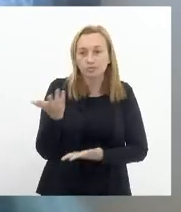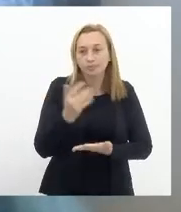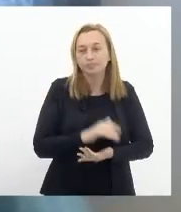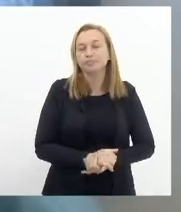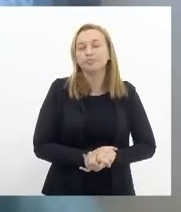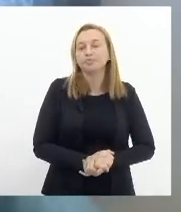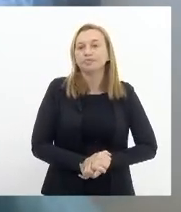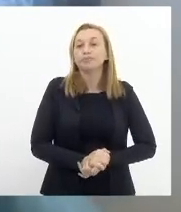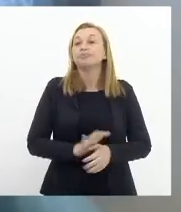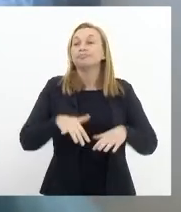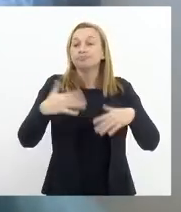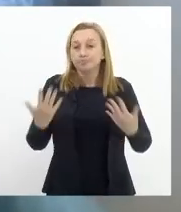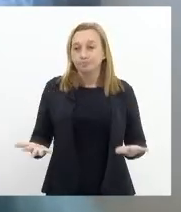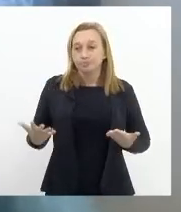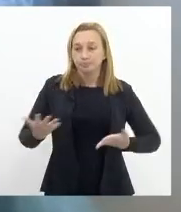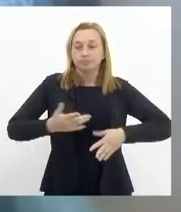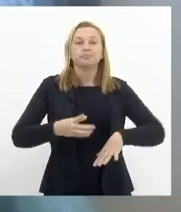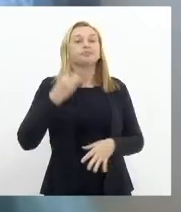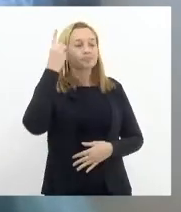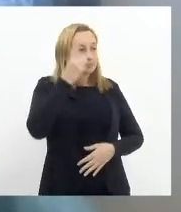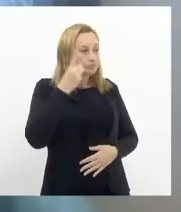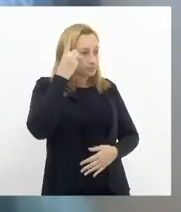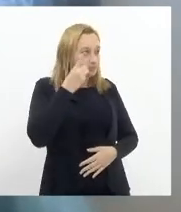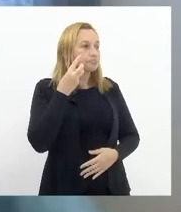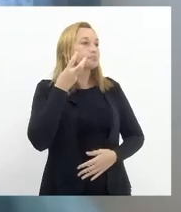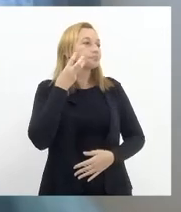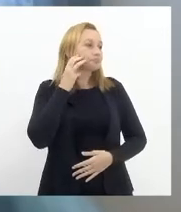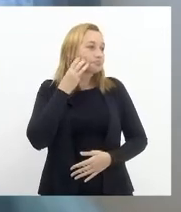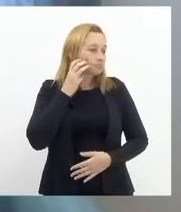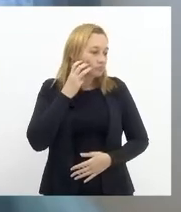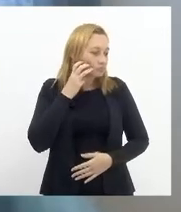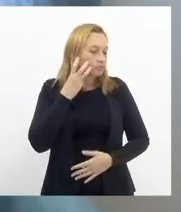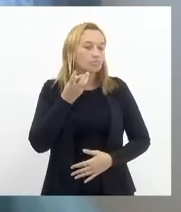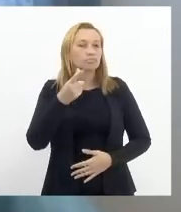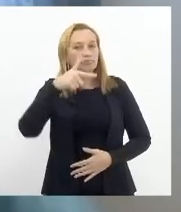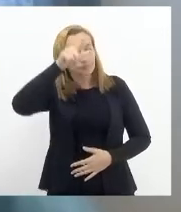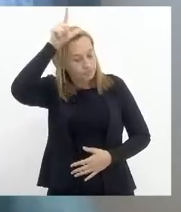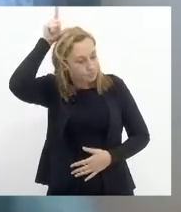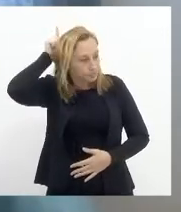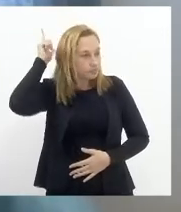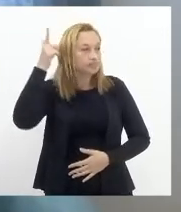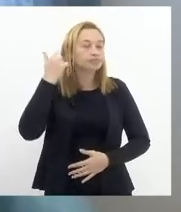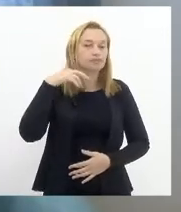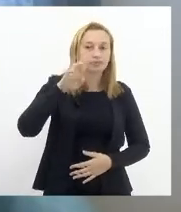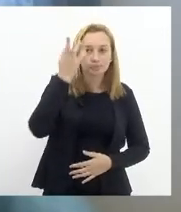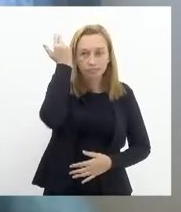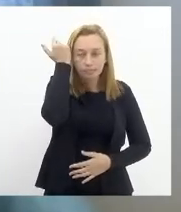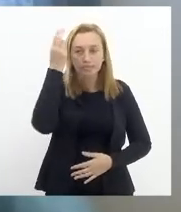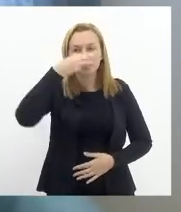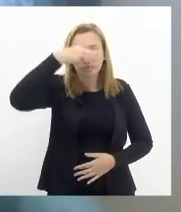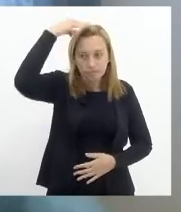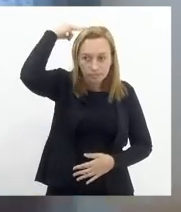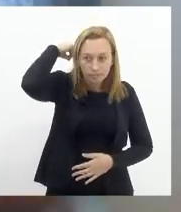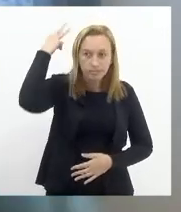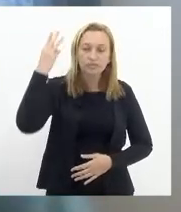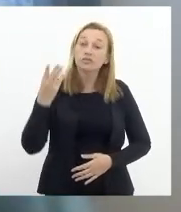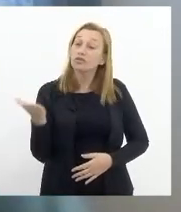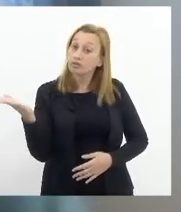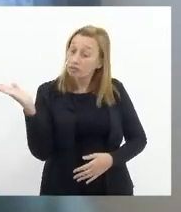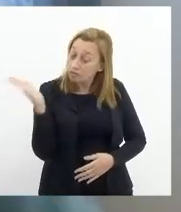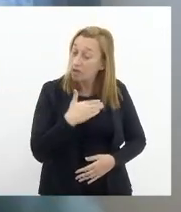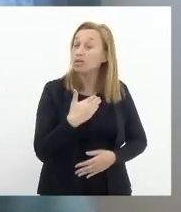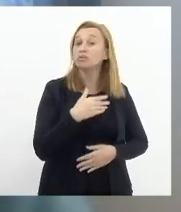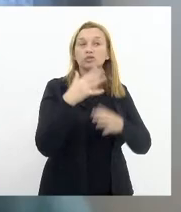Siciliano então deputados Valdeque Luiz Paulo Eliomar Márcio Pacheco vamos